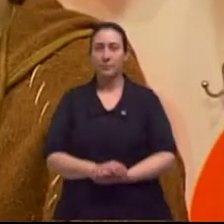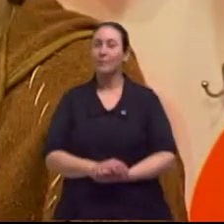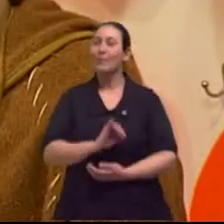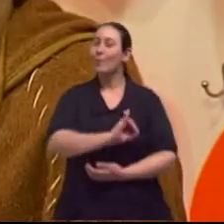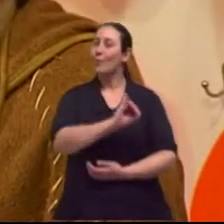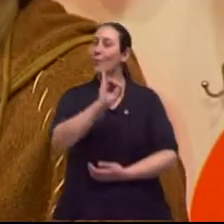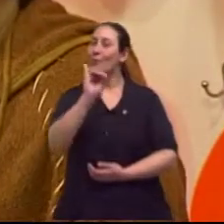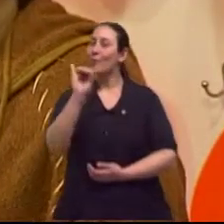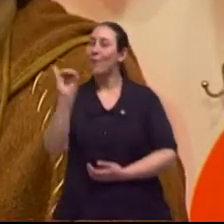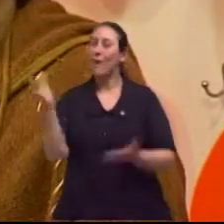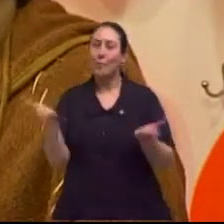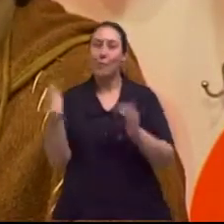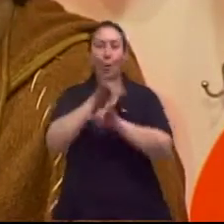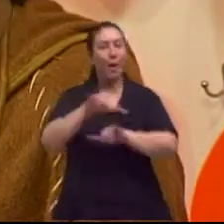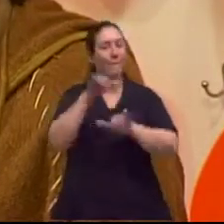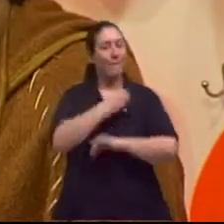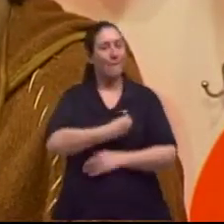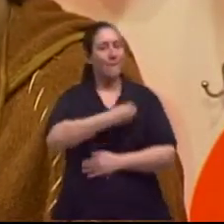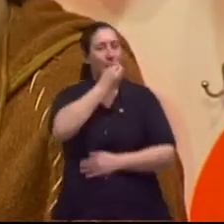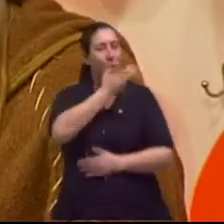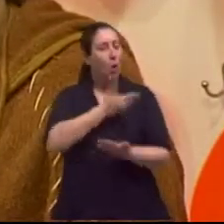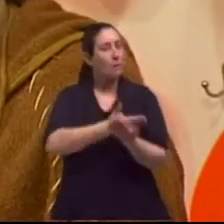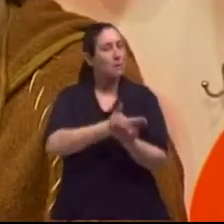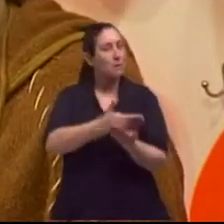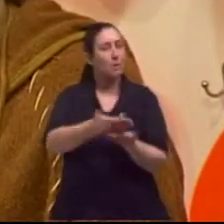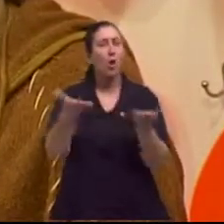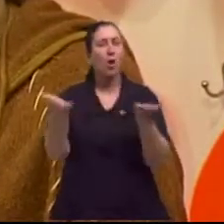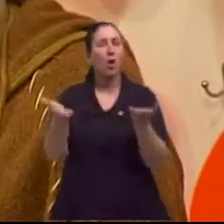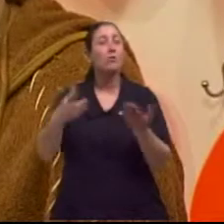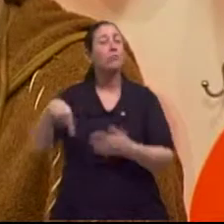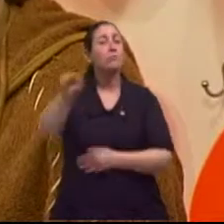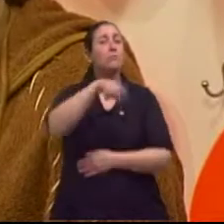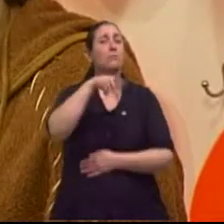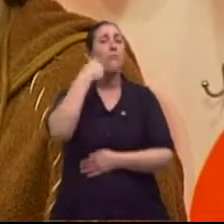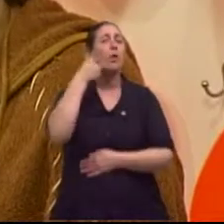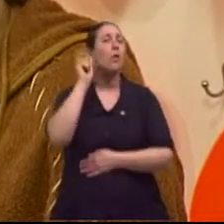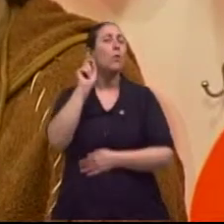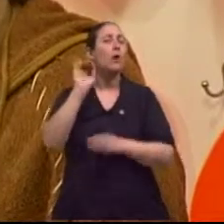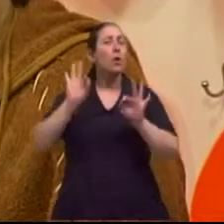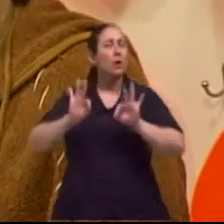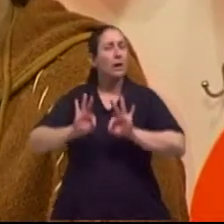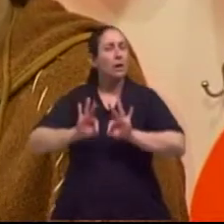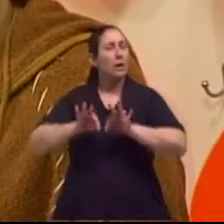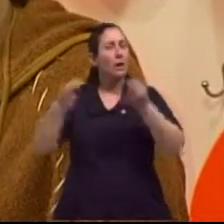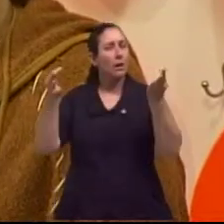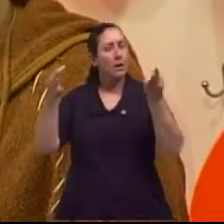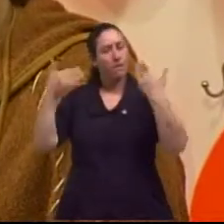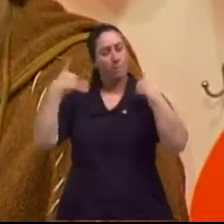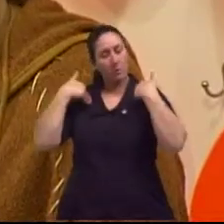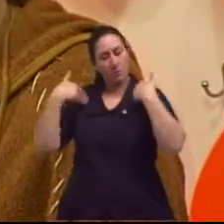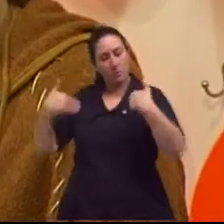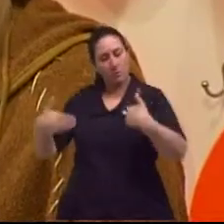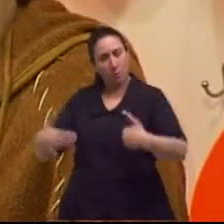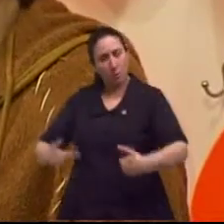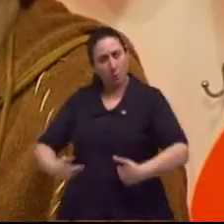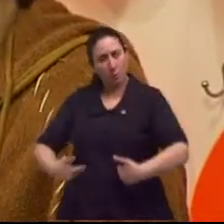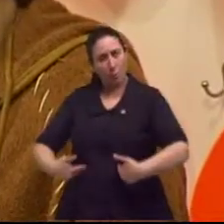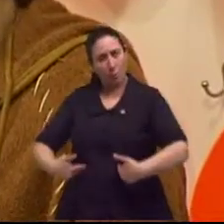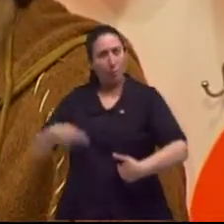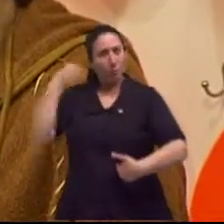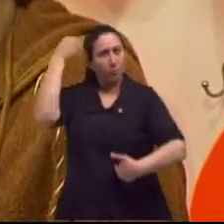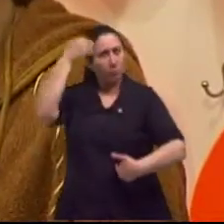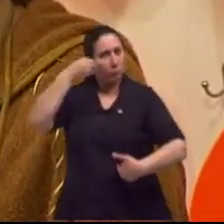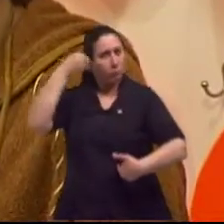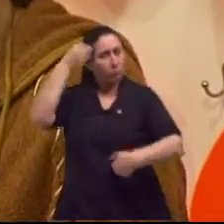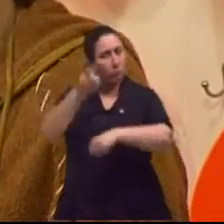Olá, o nosso Viva Bem está começando e nós vamos cuidar da cura dos níveis físico, emocional e mental com as